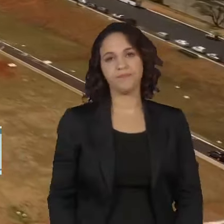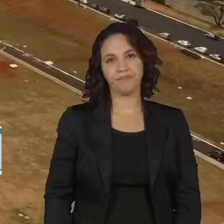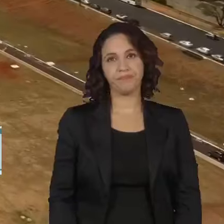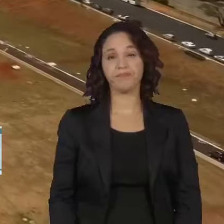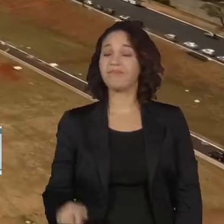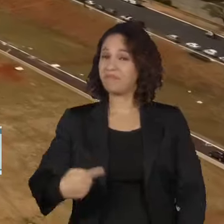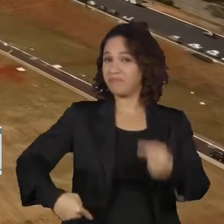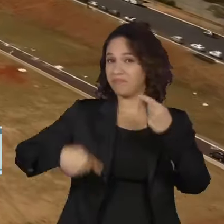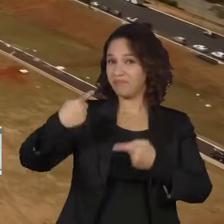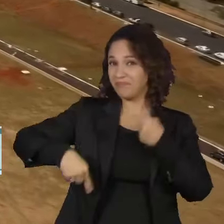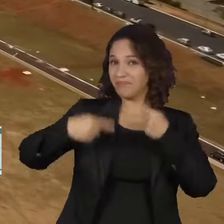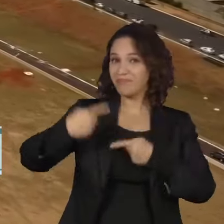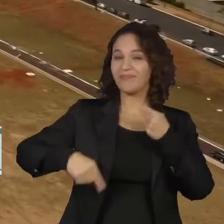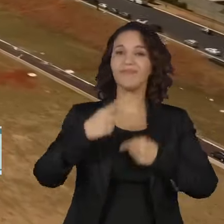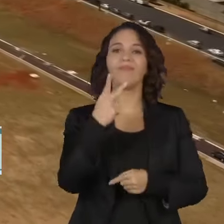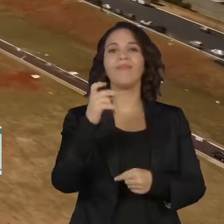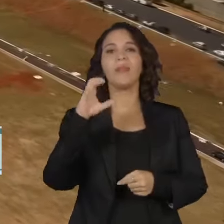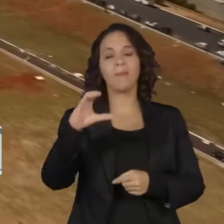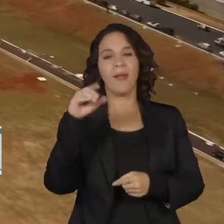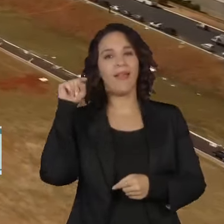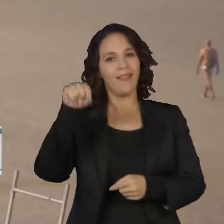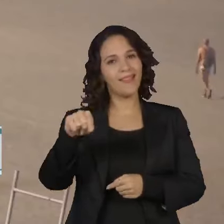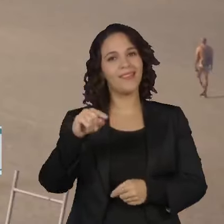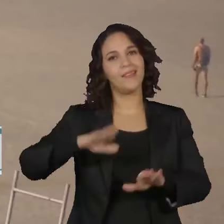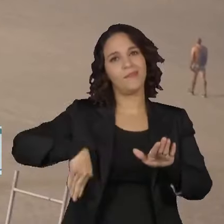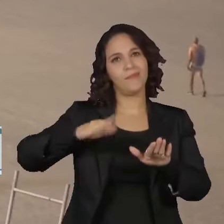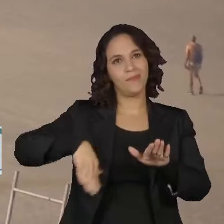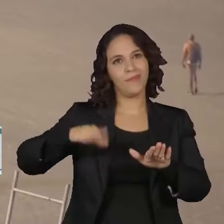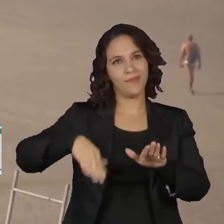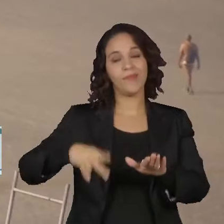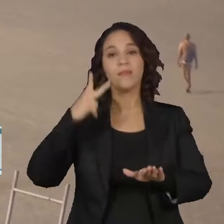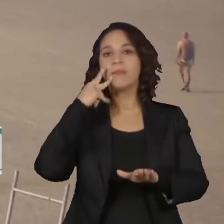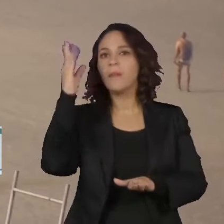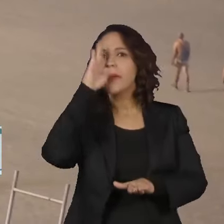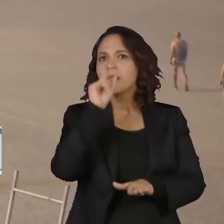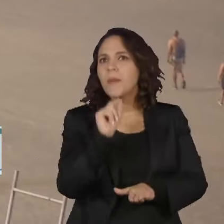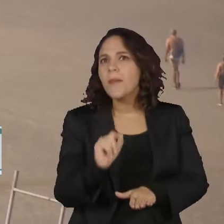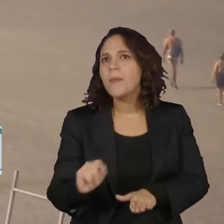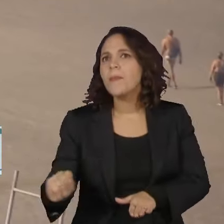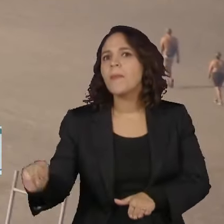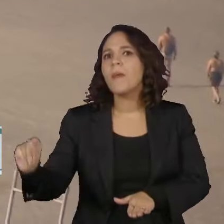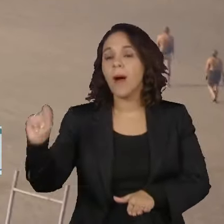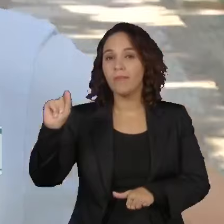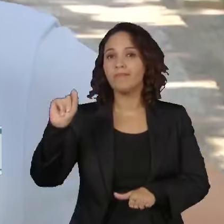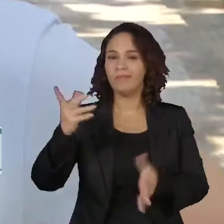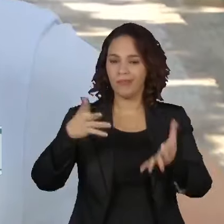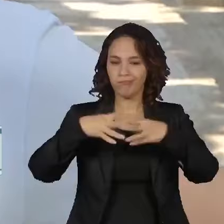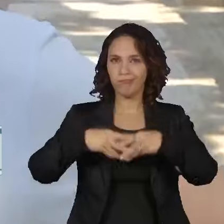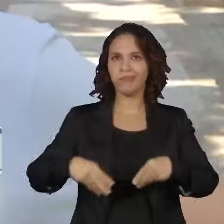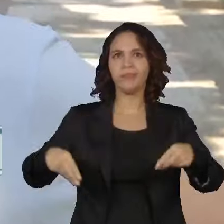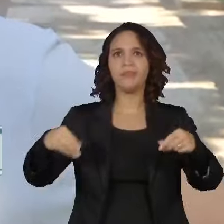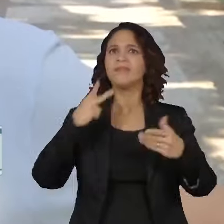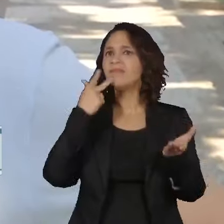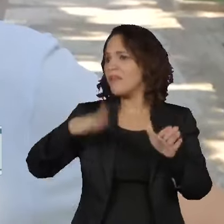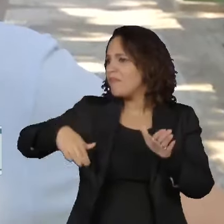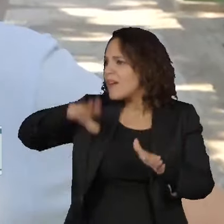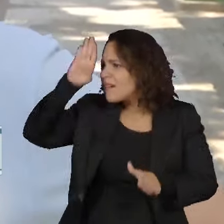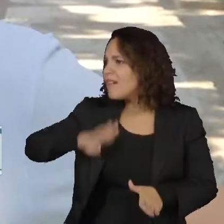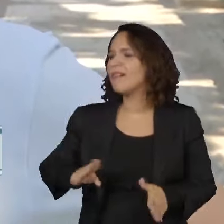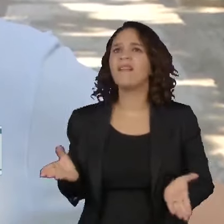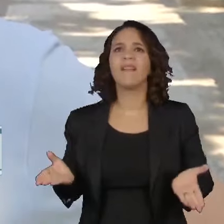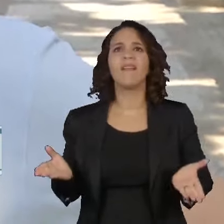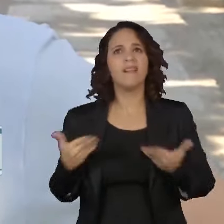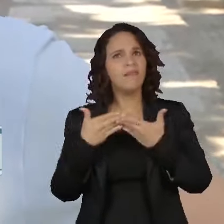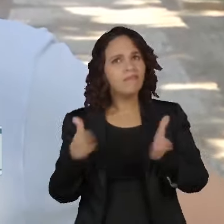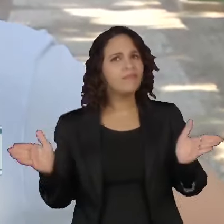polêmica da APEC das praias saiu do Planalto Central, cruzou o Brasil até chegar na areia. Porque a praia é pública, né? É de um bem